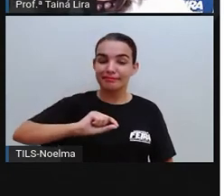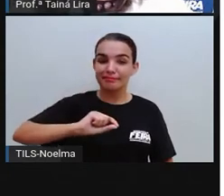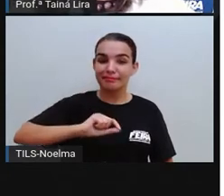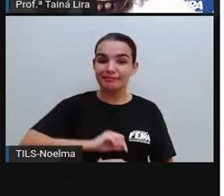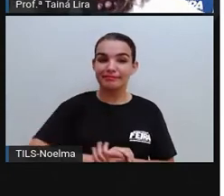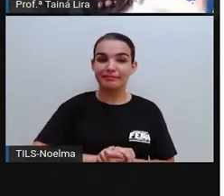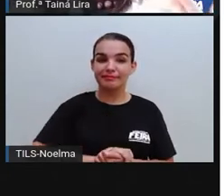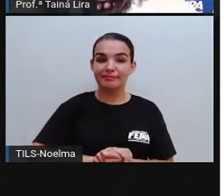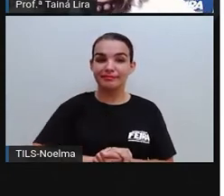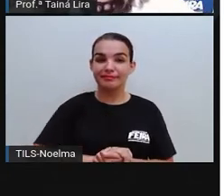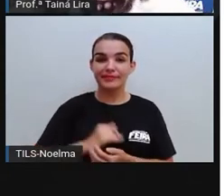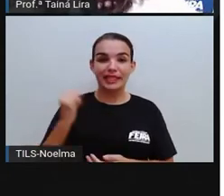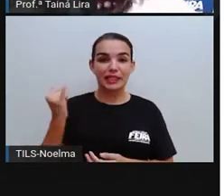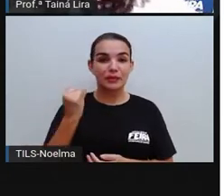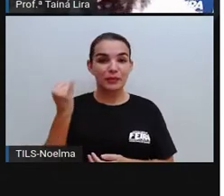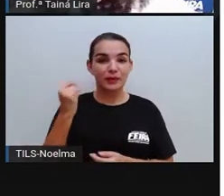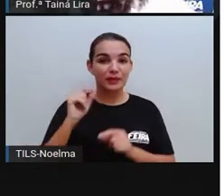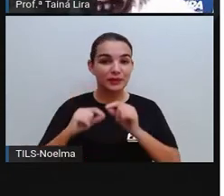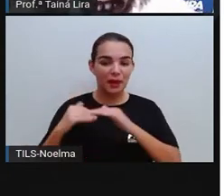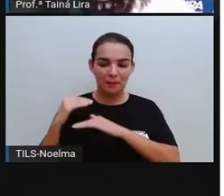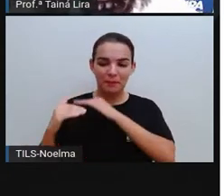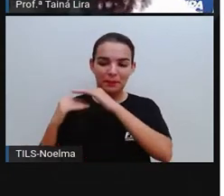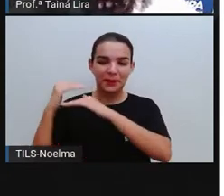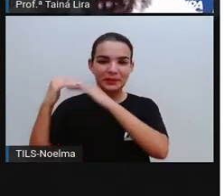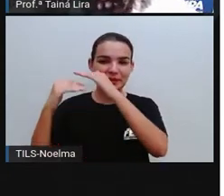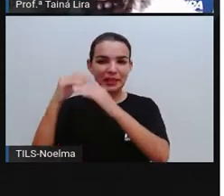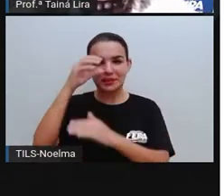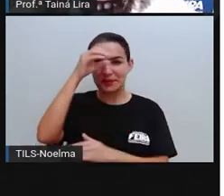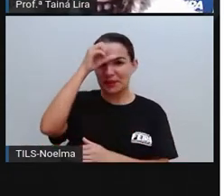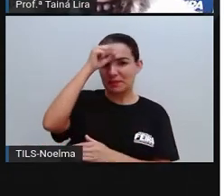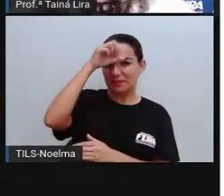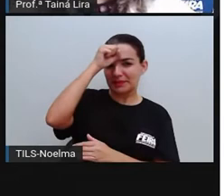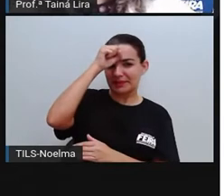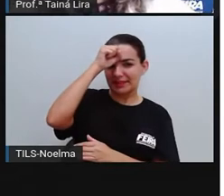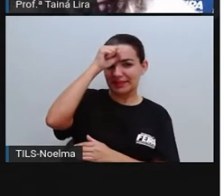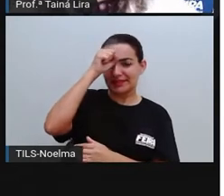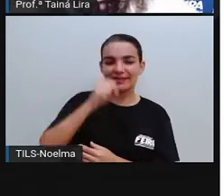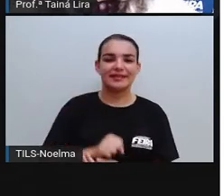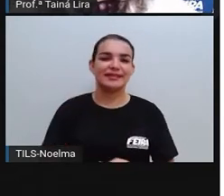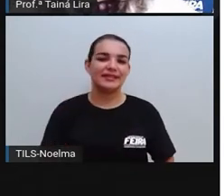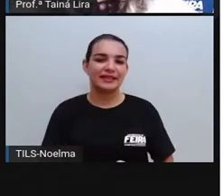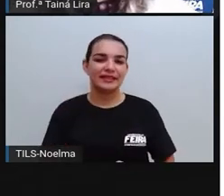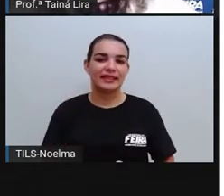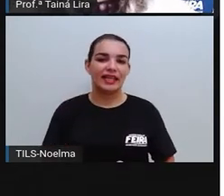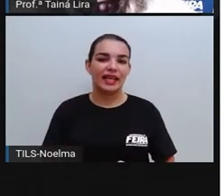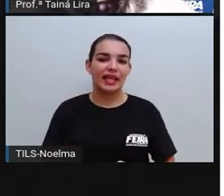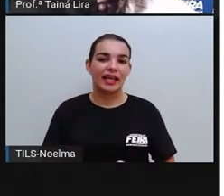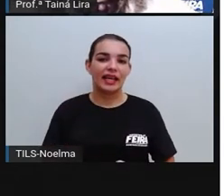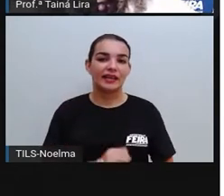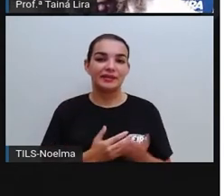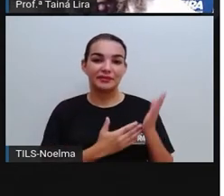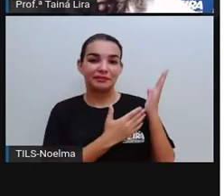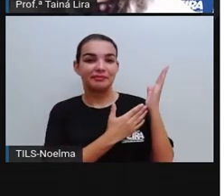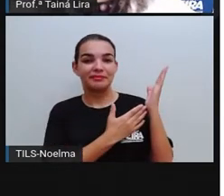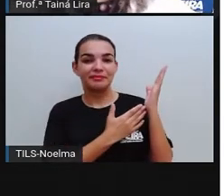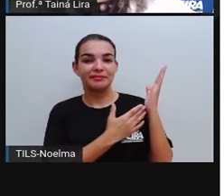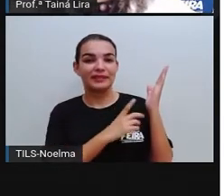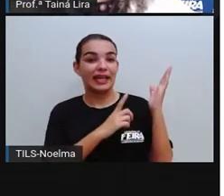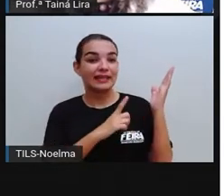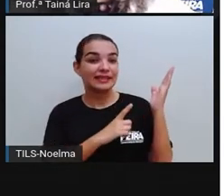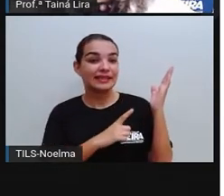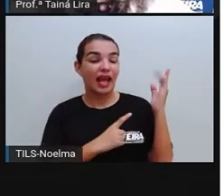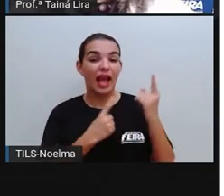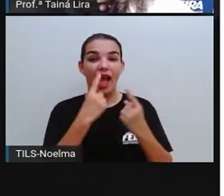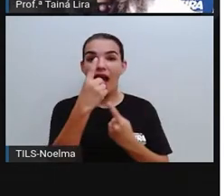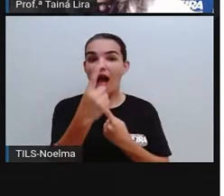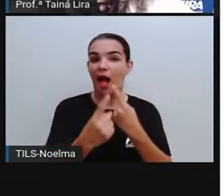é importante o nosso processo de aprendizagem, tá? E aí, olha lá, a Pró trouxe para